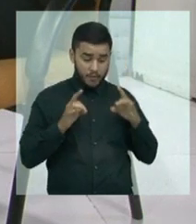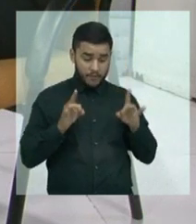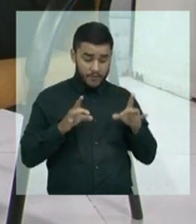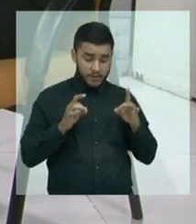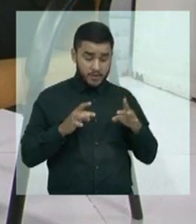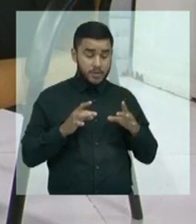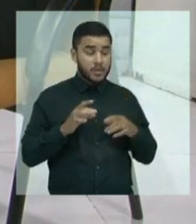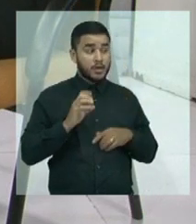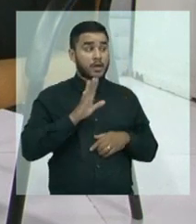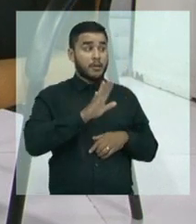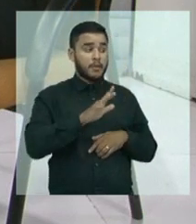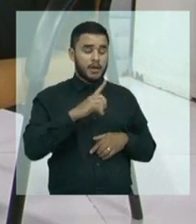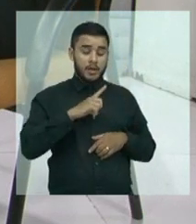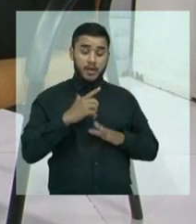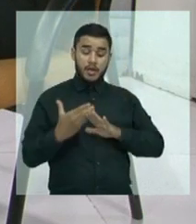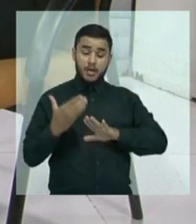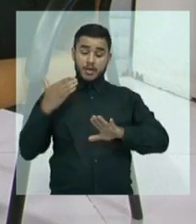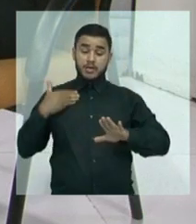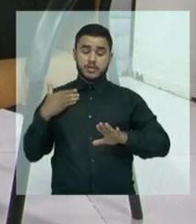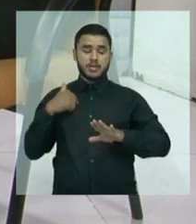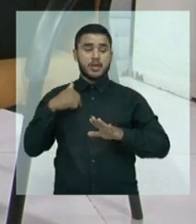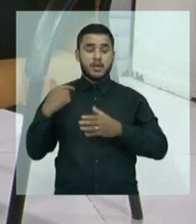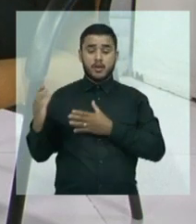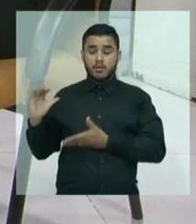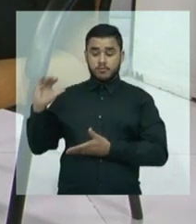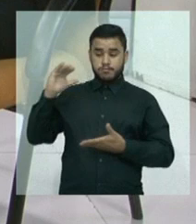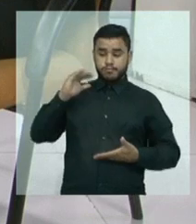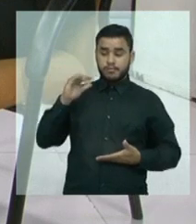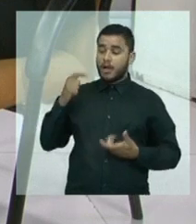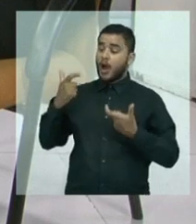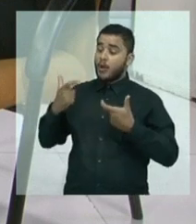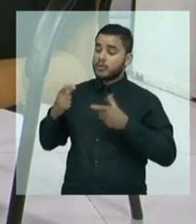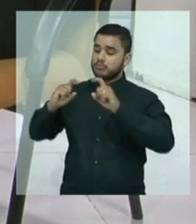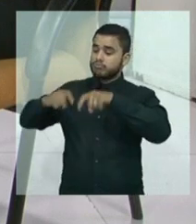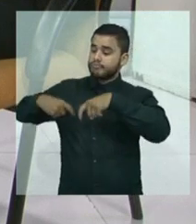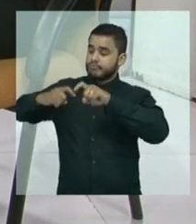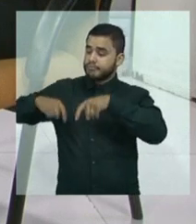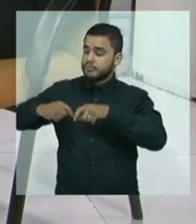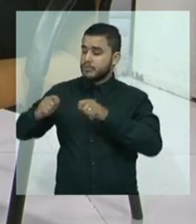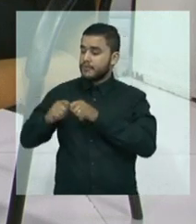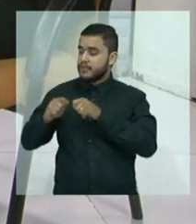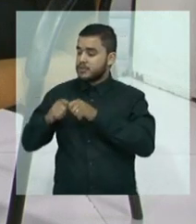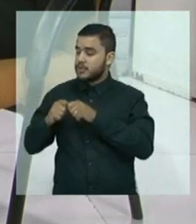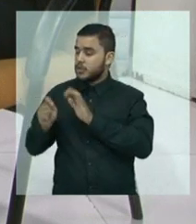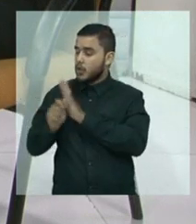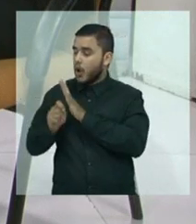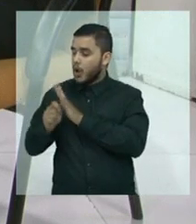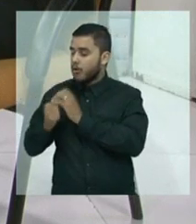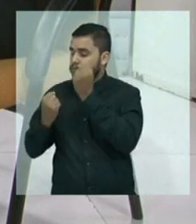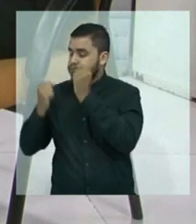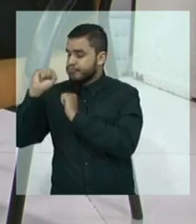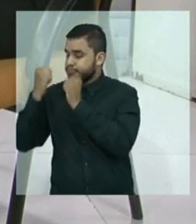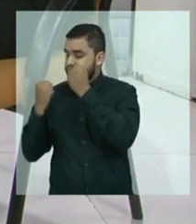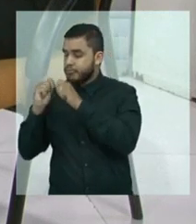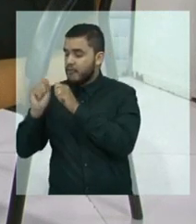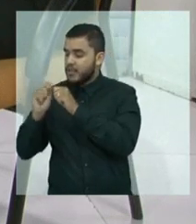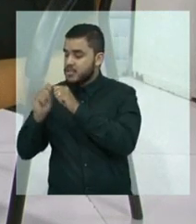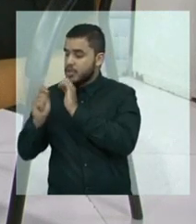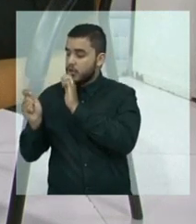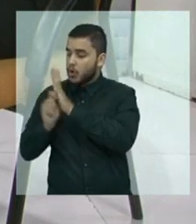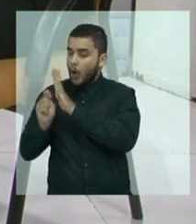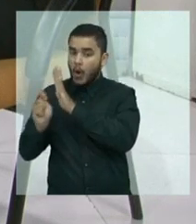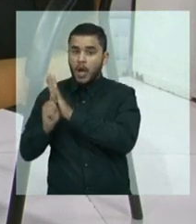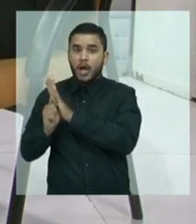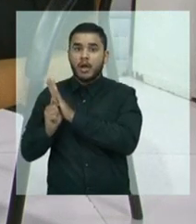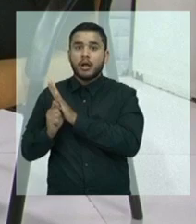produzida, onde ela é plantada, porque daí fica mais fácil do que pegar para o país inteiro, onde ela está diluída. Aí fica bem